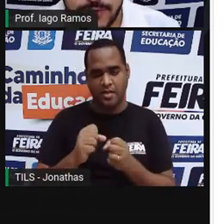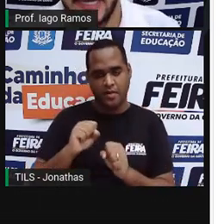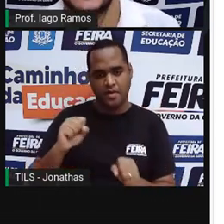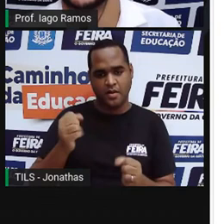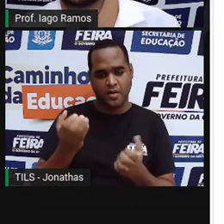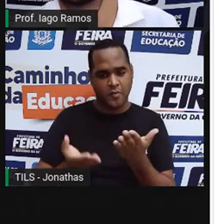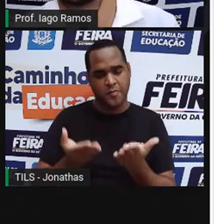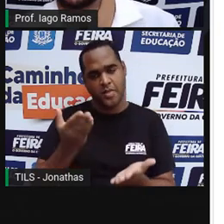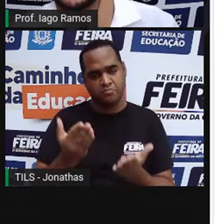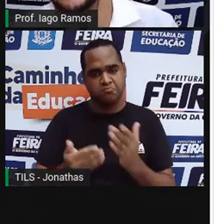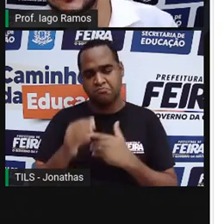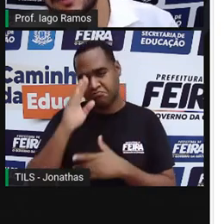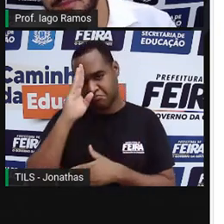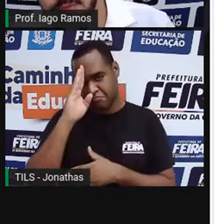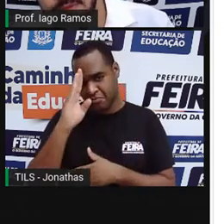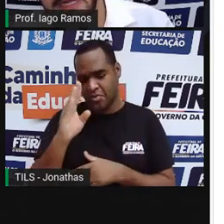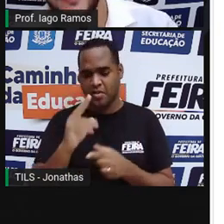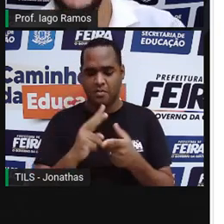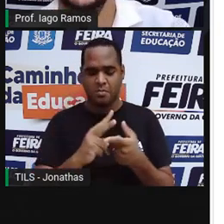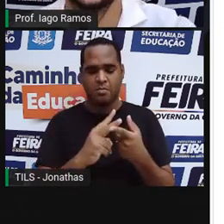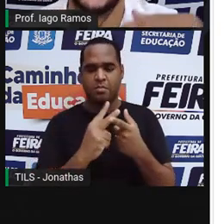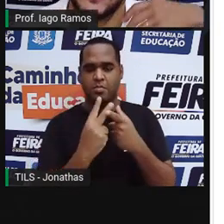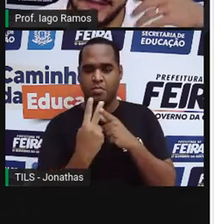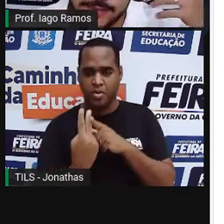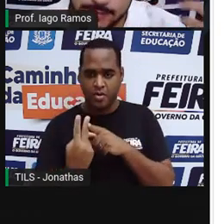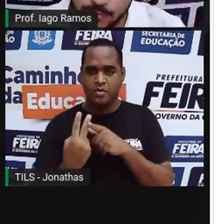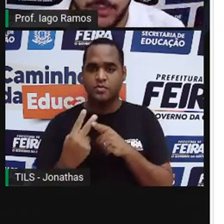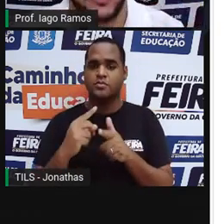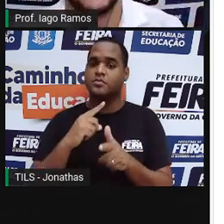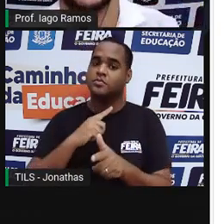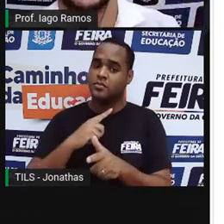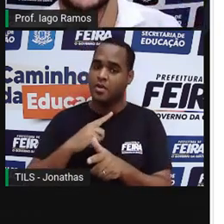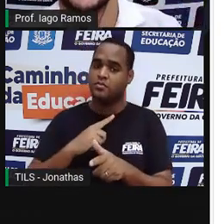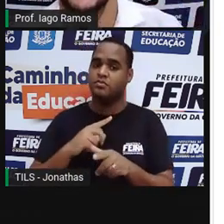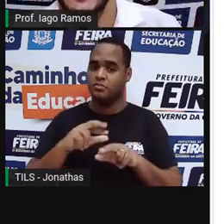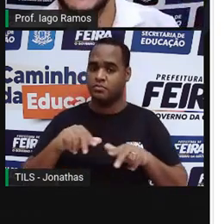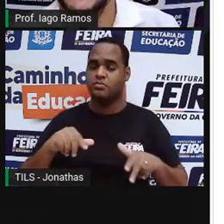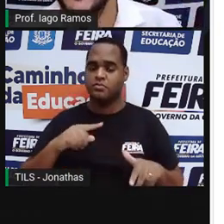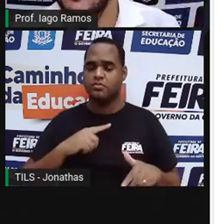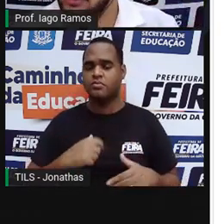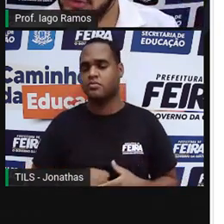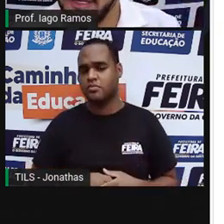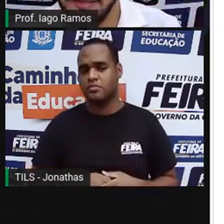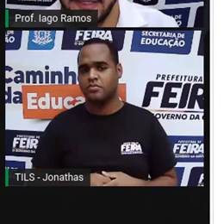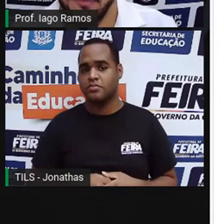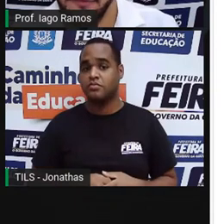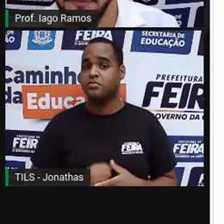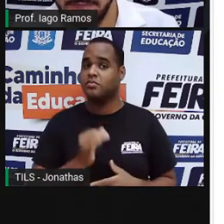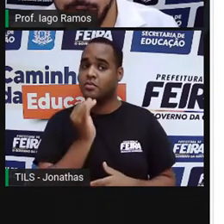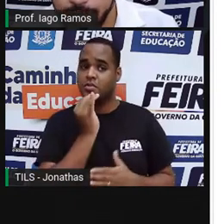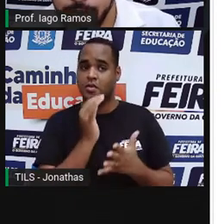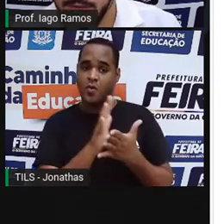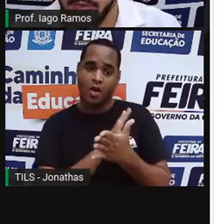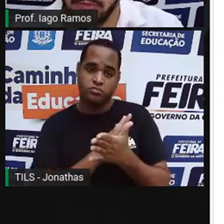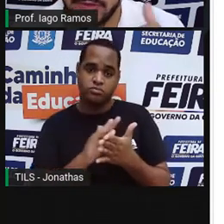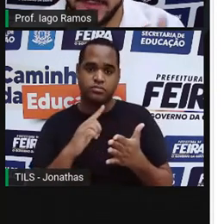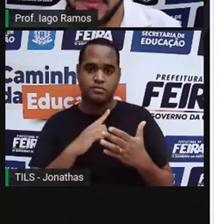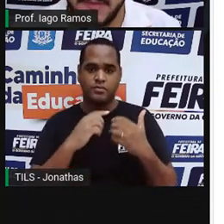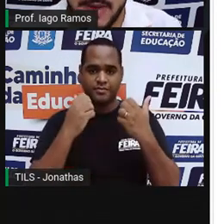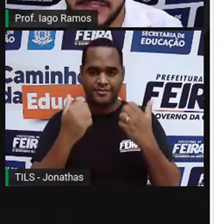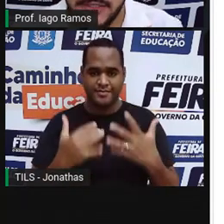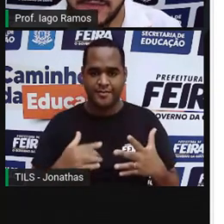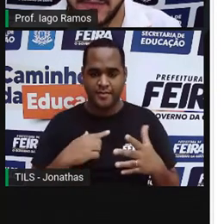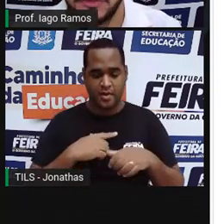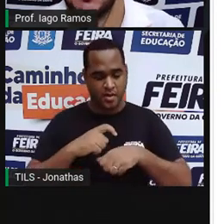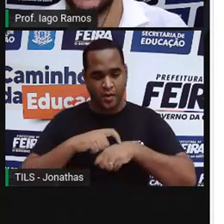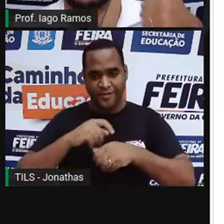proporcionais, grandezas não proporcionais, grandezas não proporcionais. Até trouxe exemplos, né? O tempo